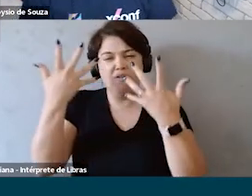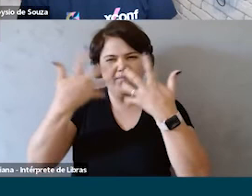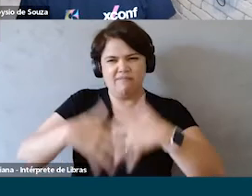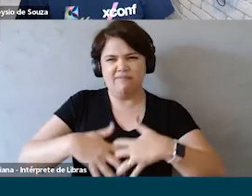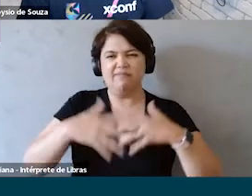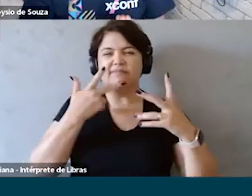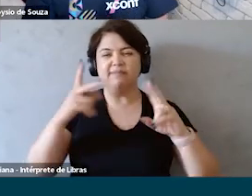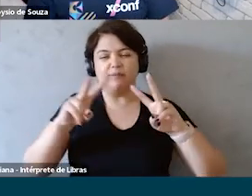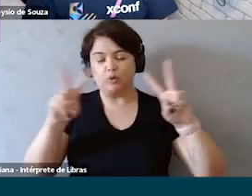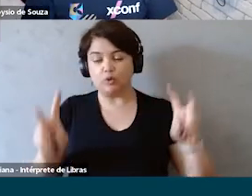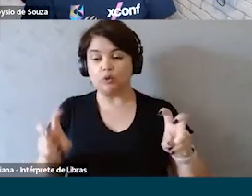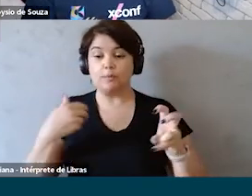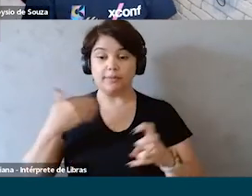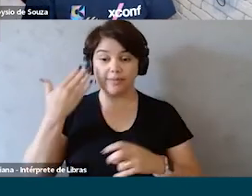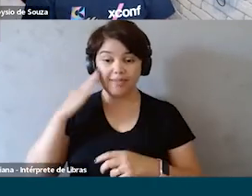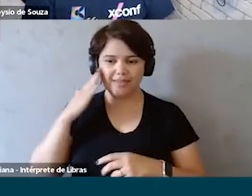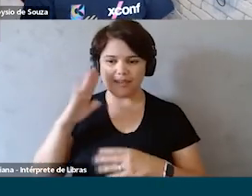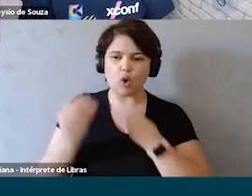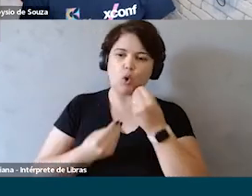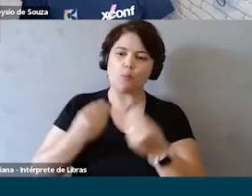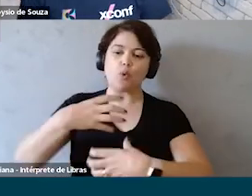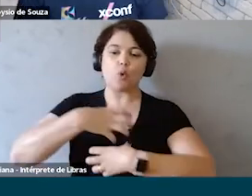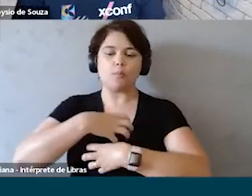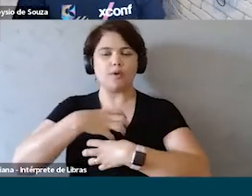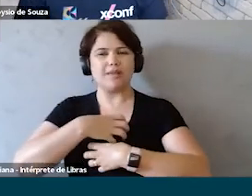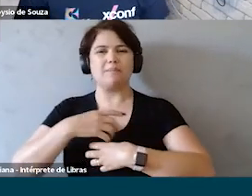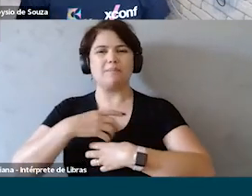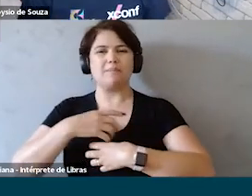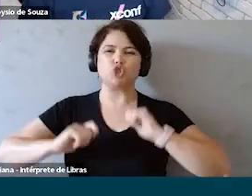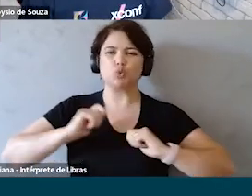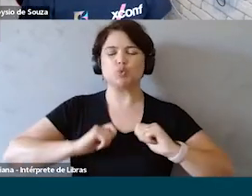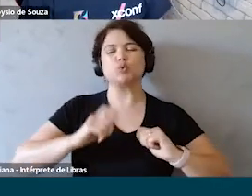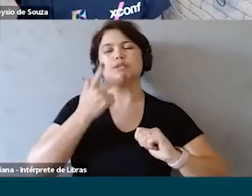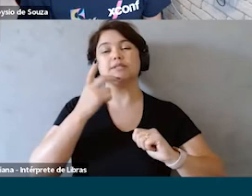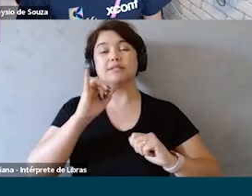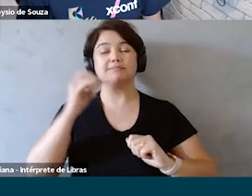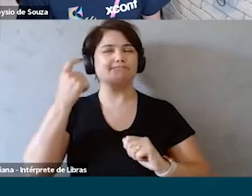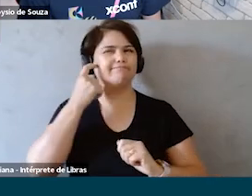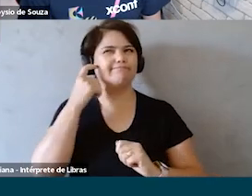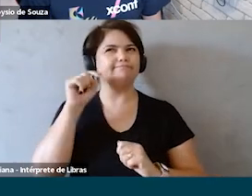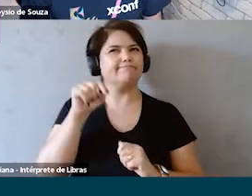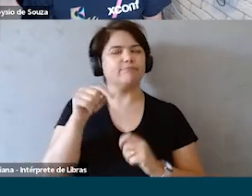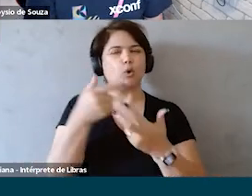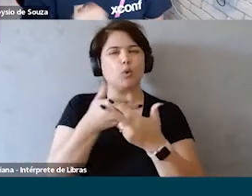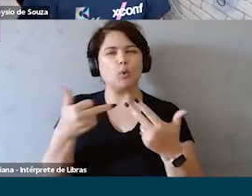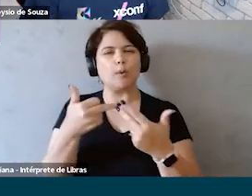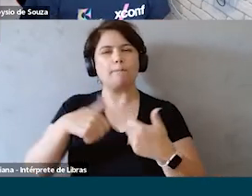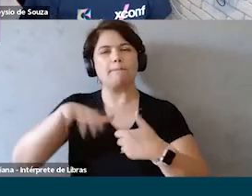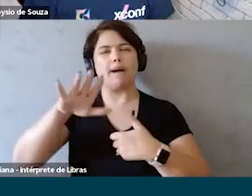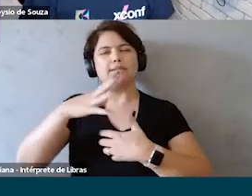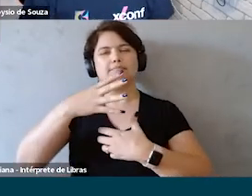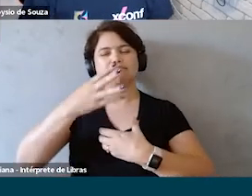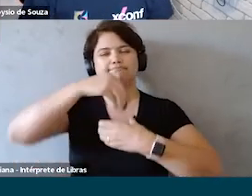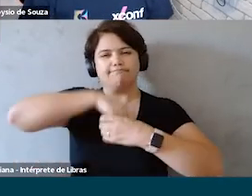complexo do ponto de vista de entender comportamento atitude quando a gente consegue trazer elementos